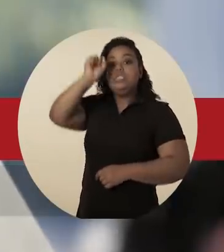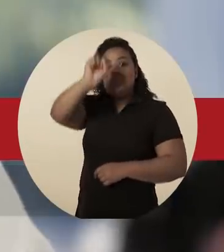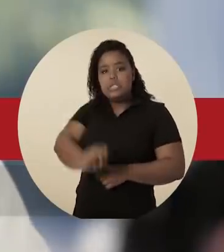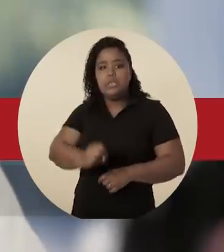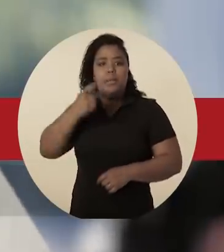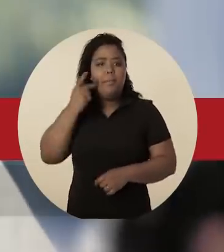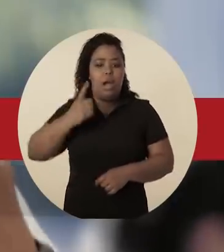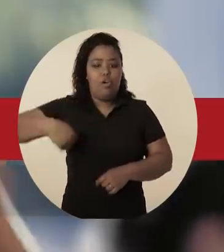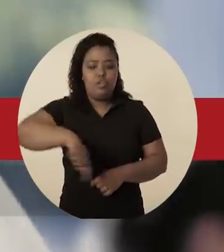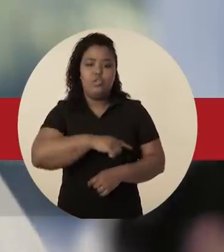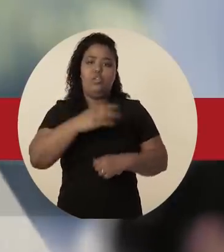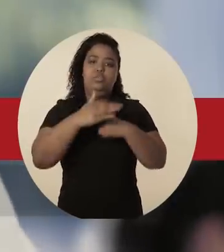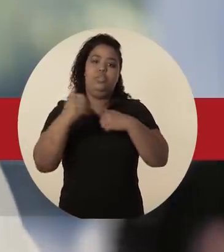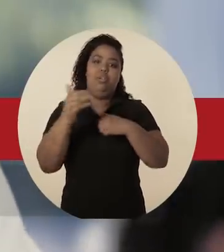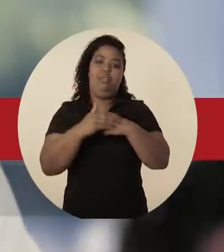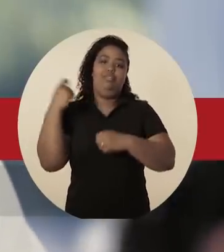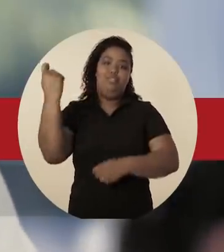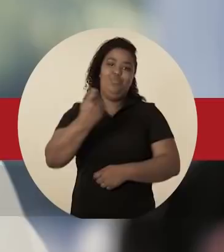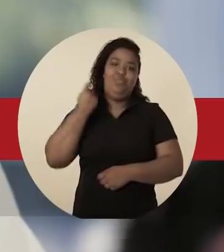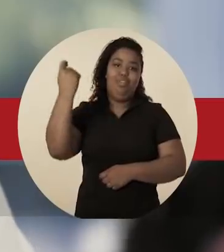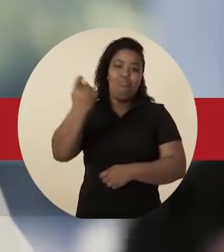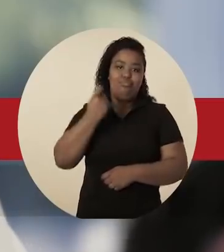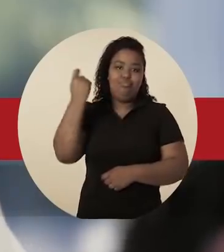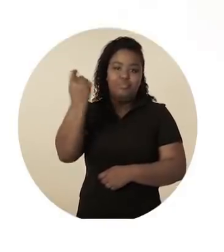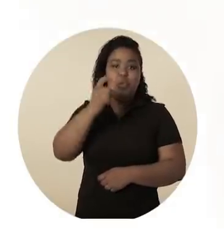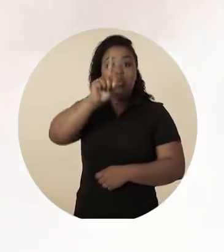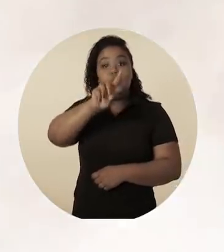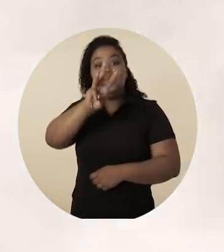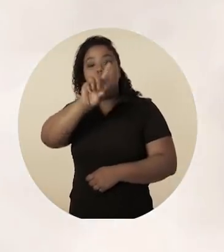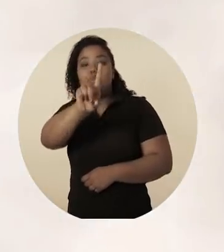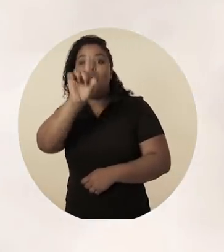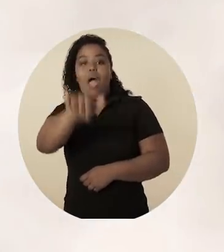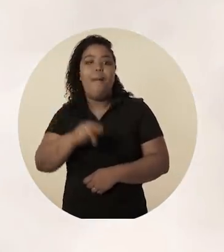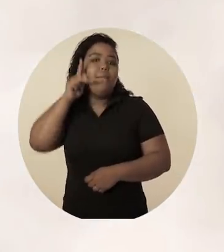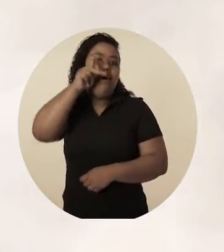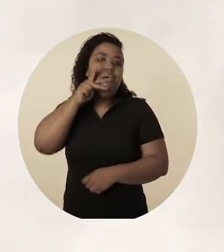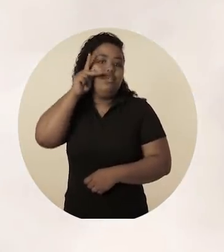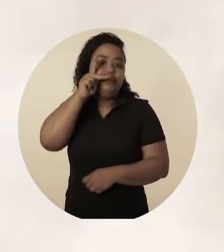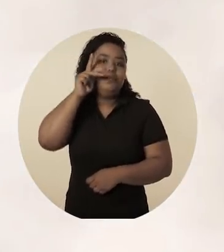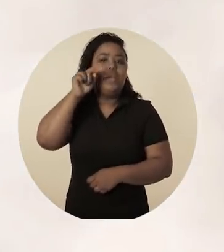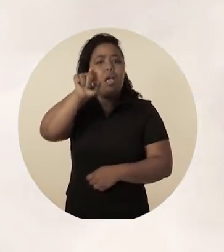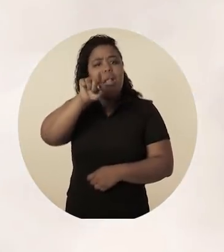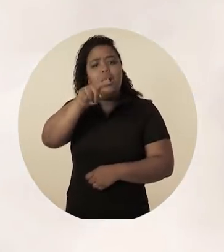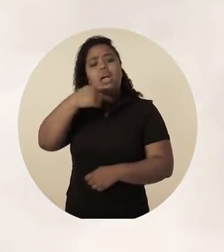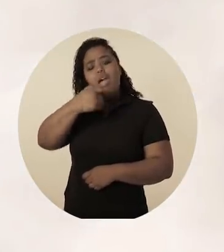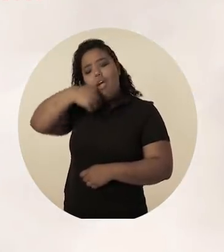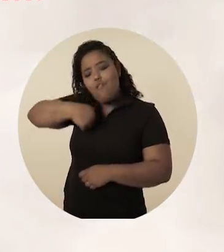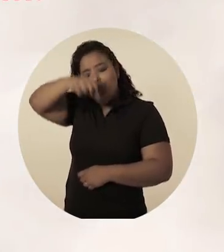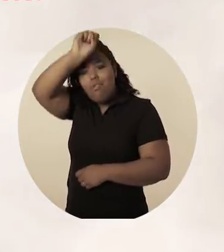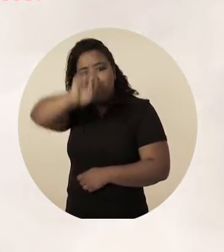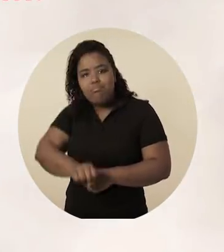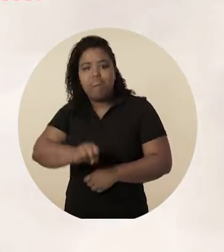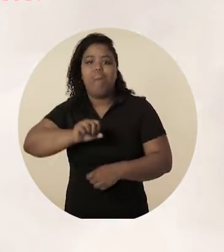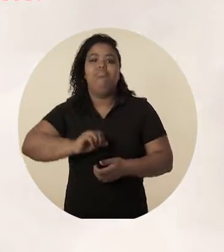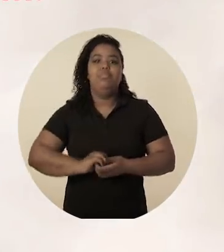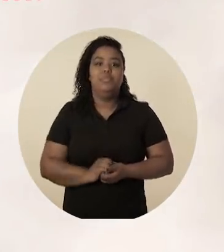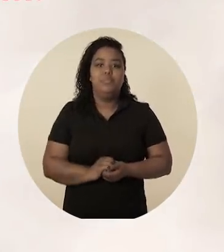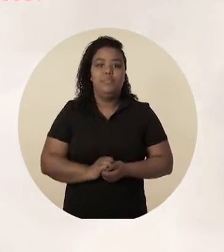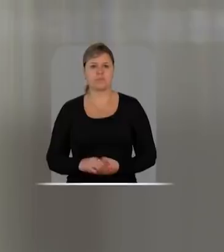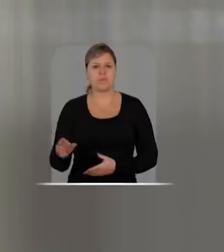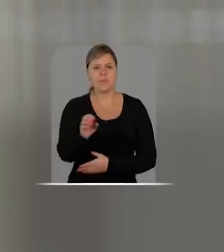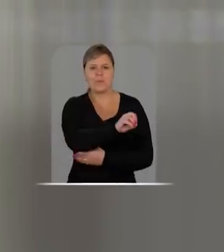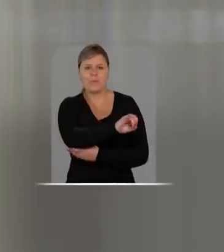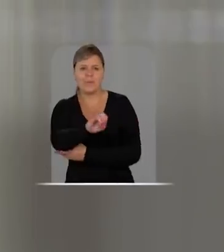Sim para o nosso querido Rio Grande do Sul. Um, três, um. É Paim pra ele. Eu digo